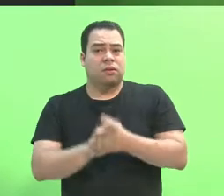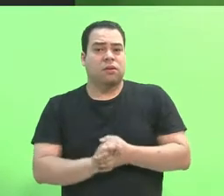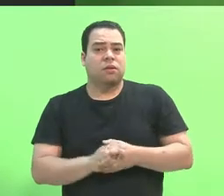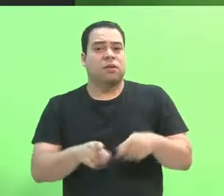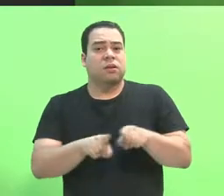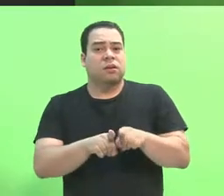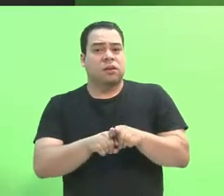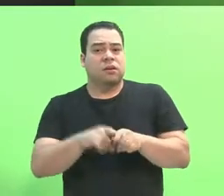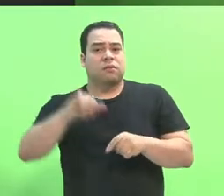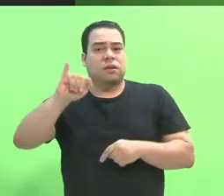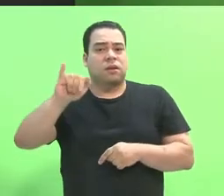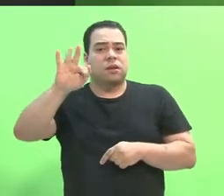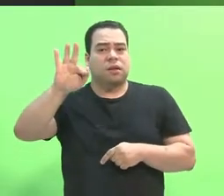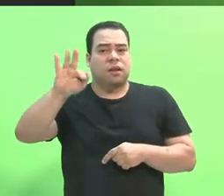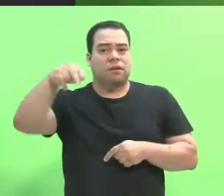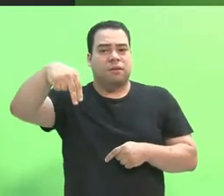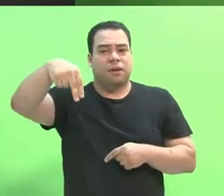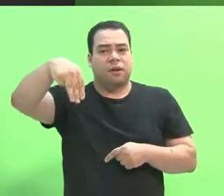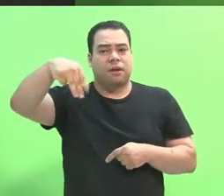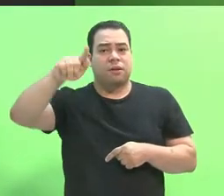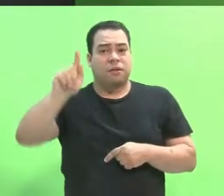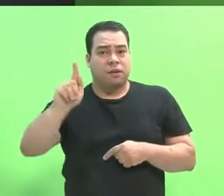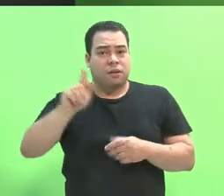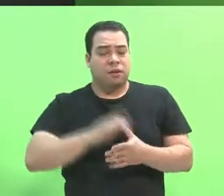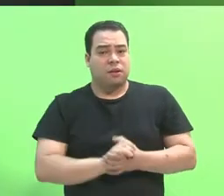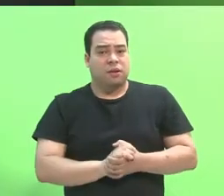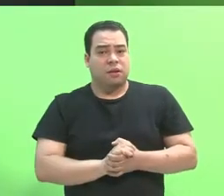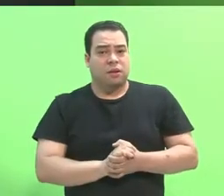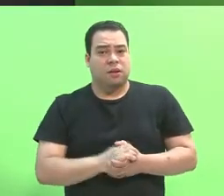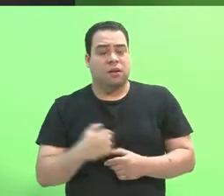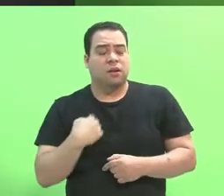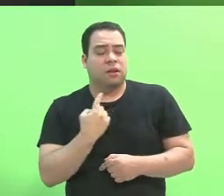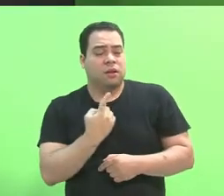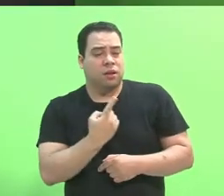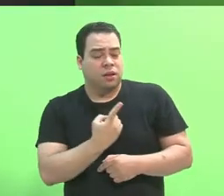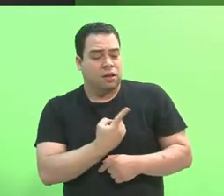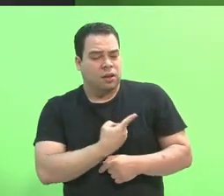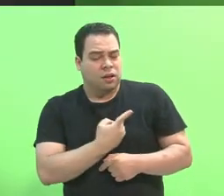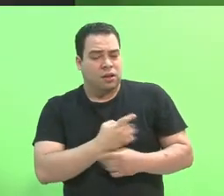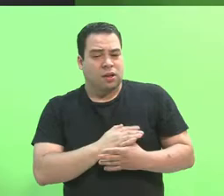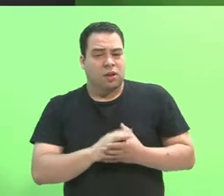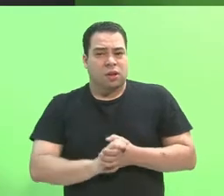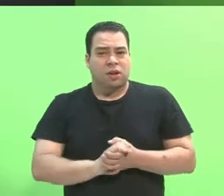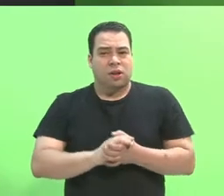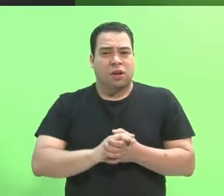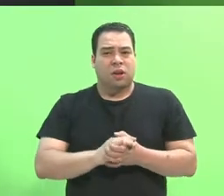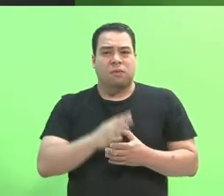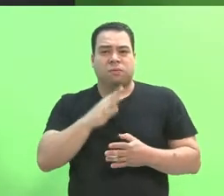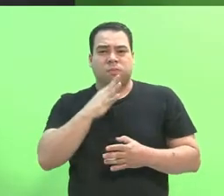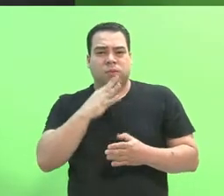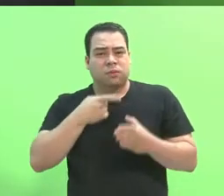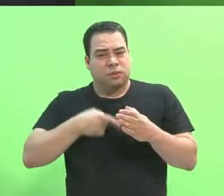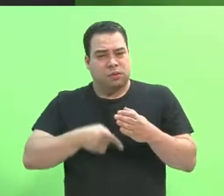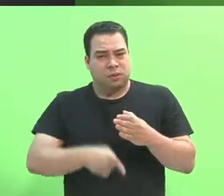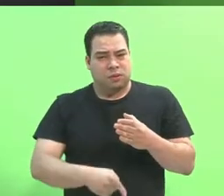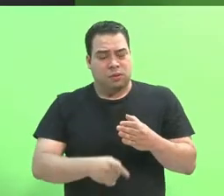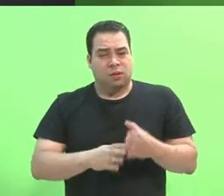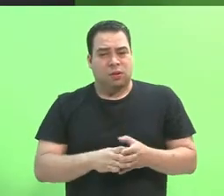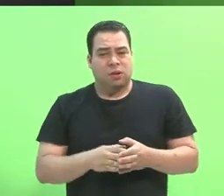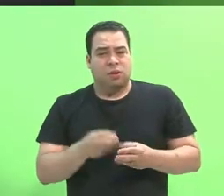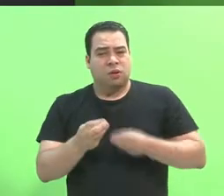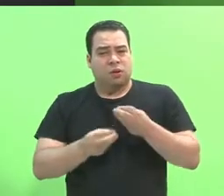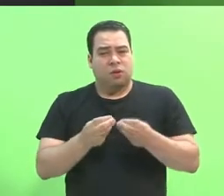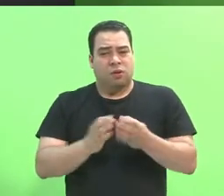Federal do Norte de Minas Gerais. Para reforçar ainda mais os nossos conhecimentos sobre a instituição pelo qual fazemos parte,